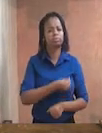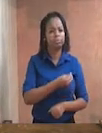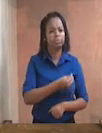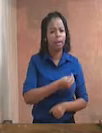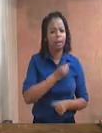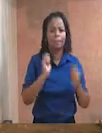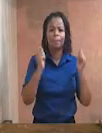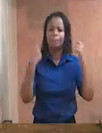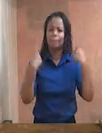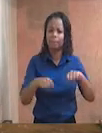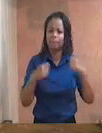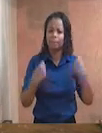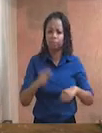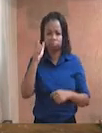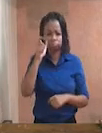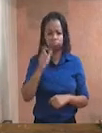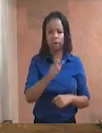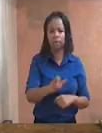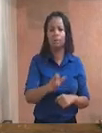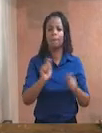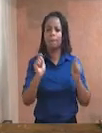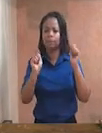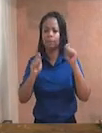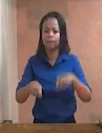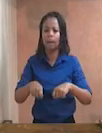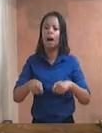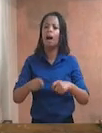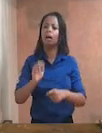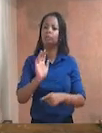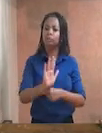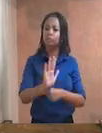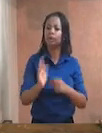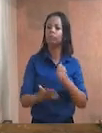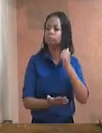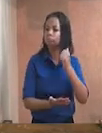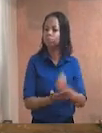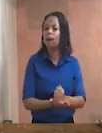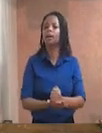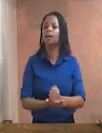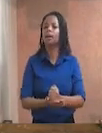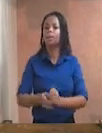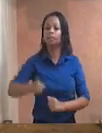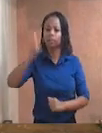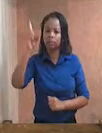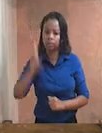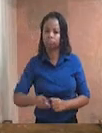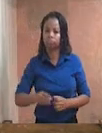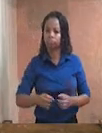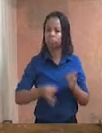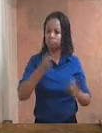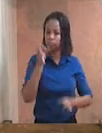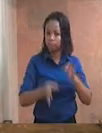superior interesse, devidamente fundamentada pela autoridade judiciária.